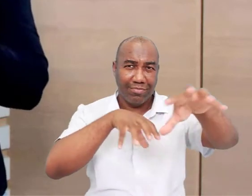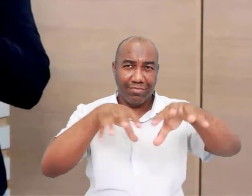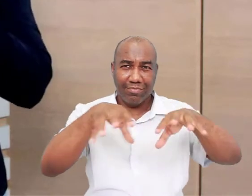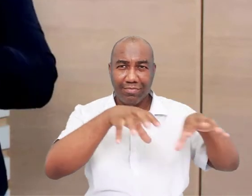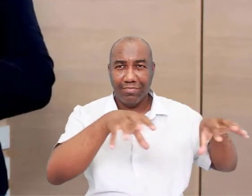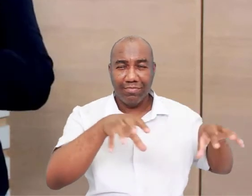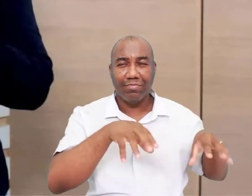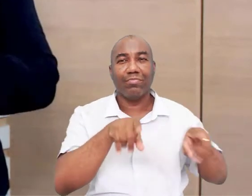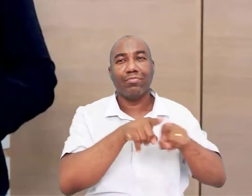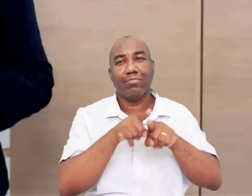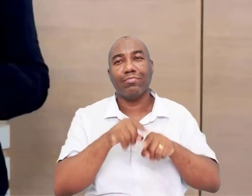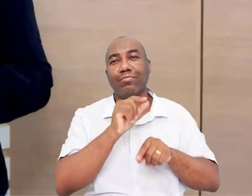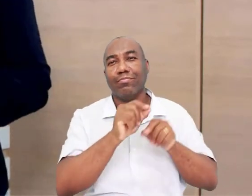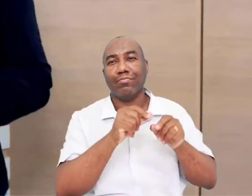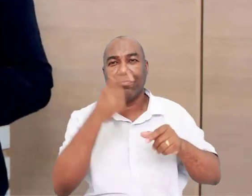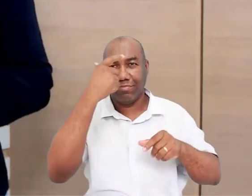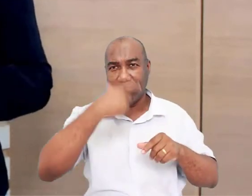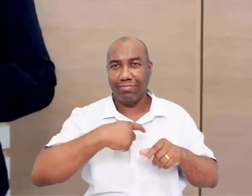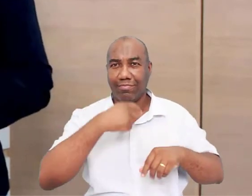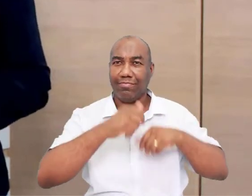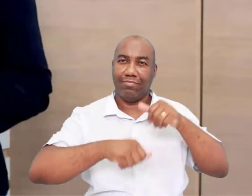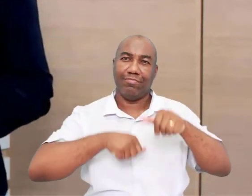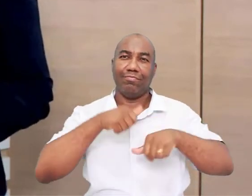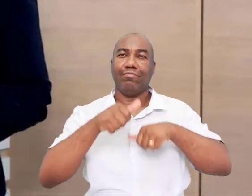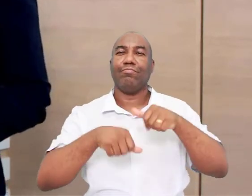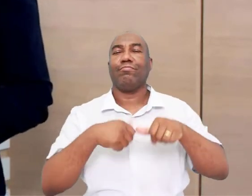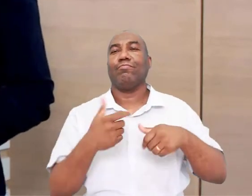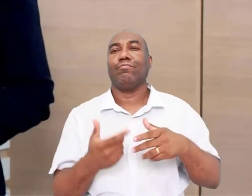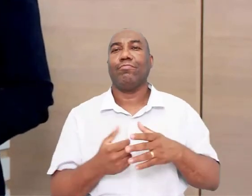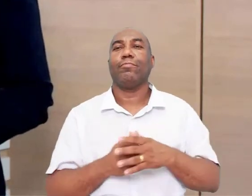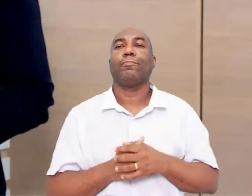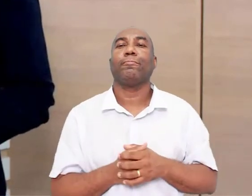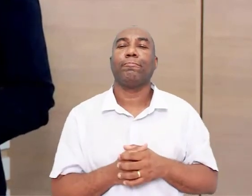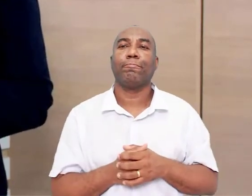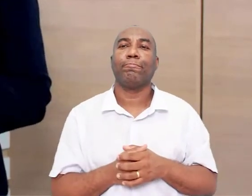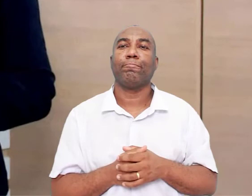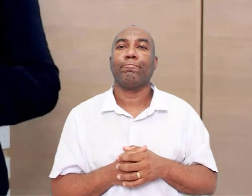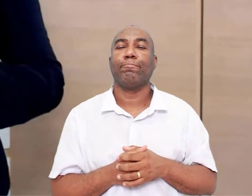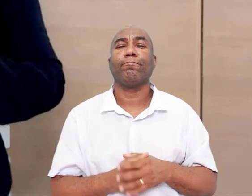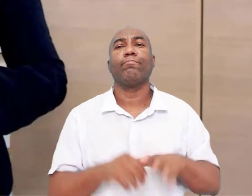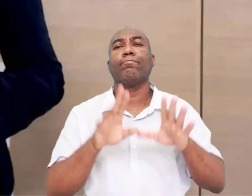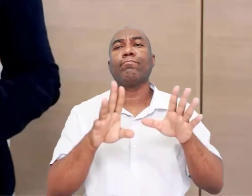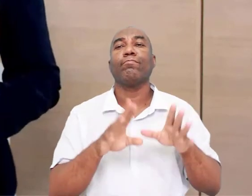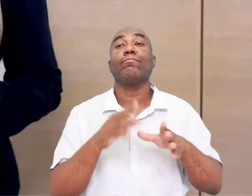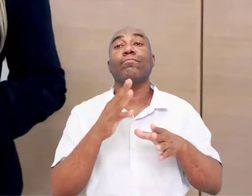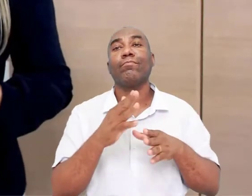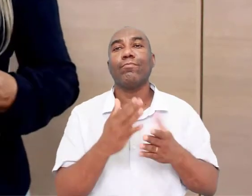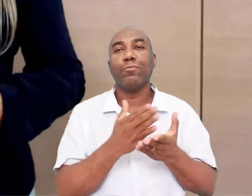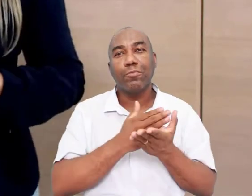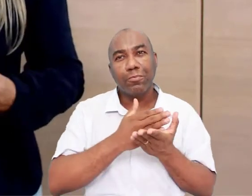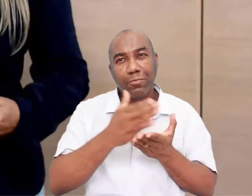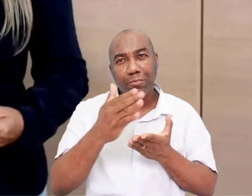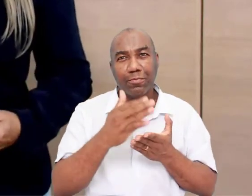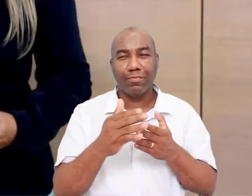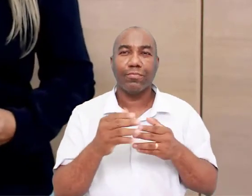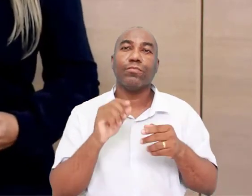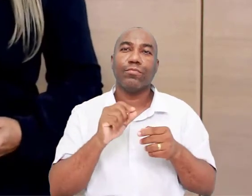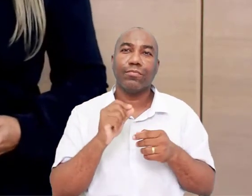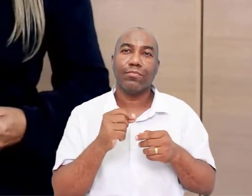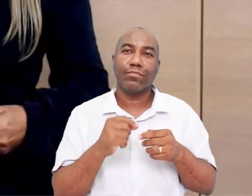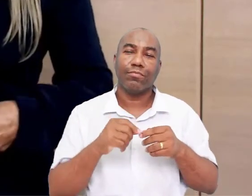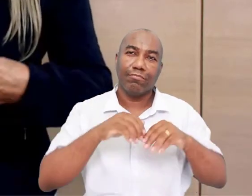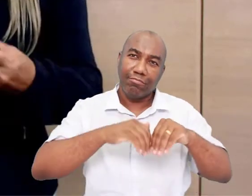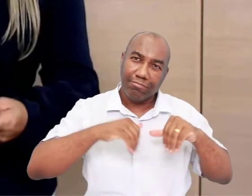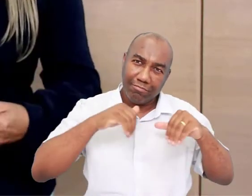vida dele e na própria característica humana, biológica dele. Então, como ele vai começar a plantar, né?